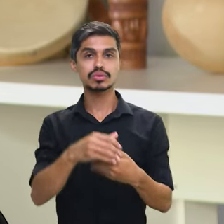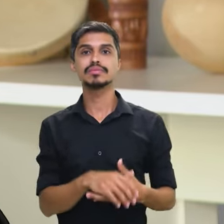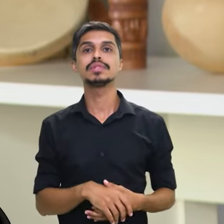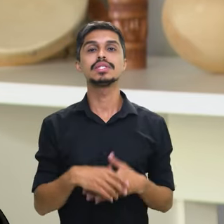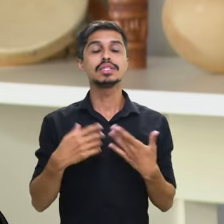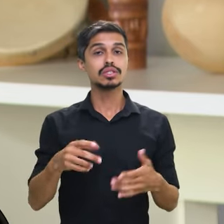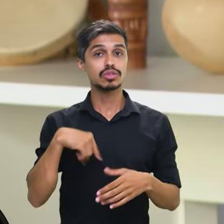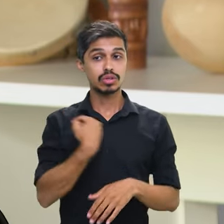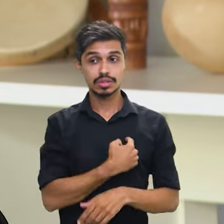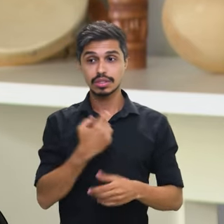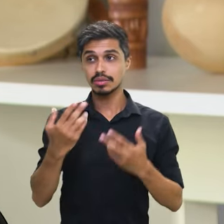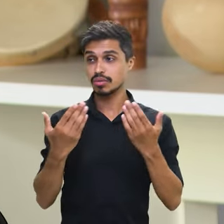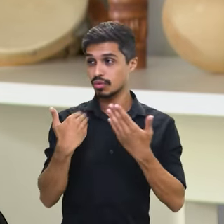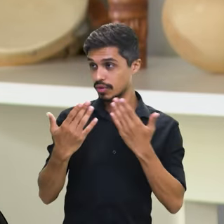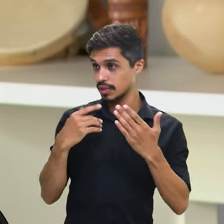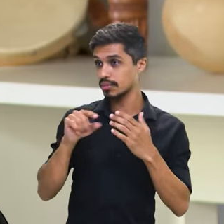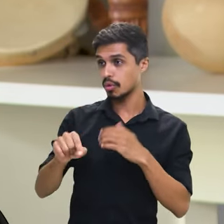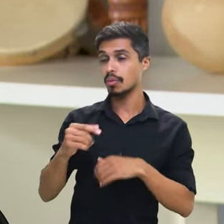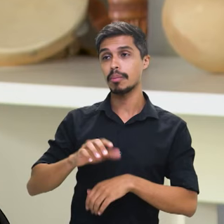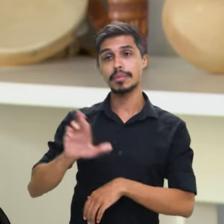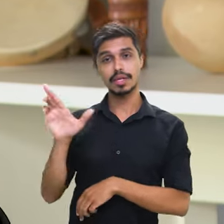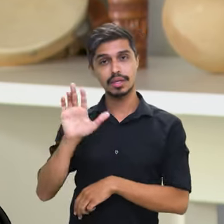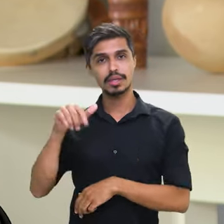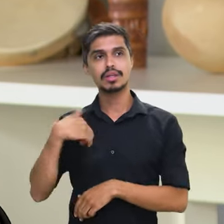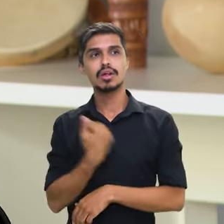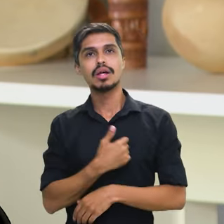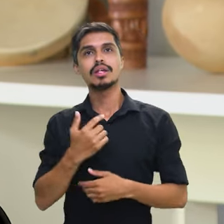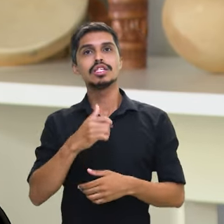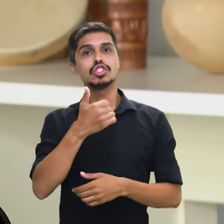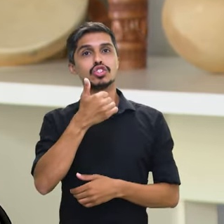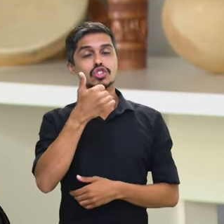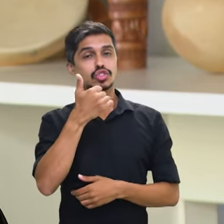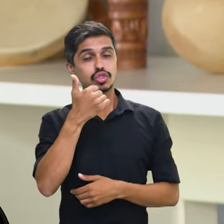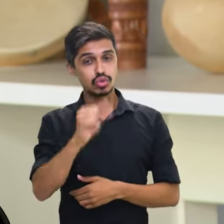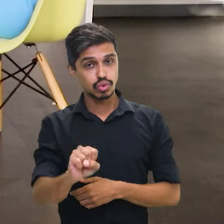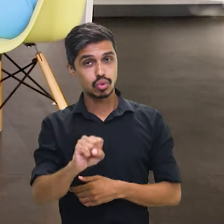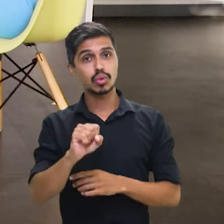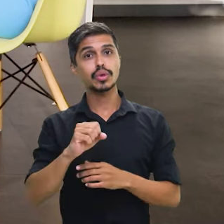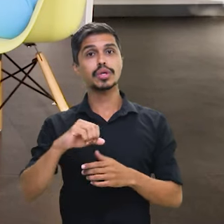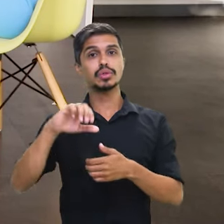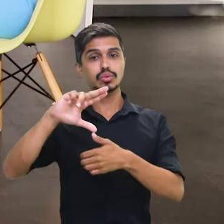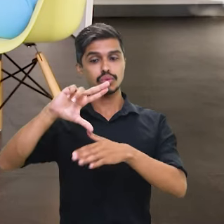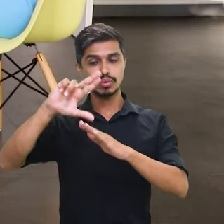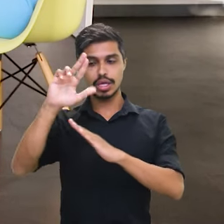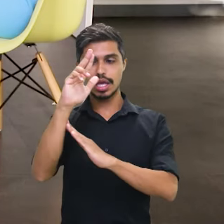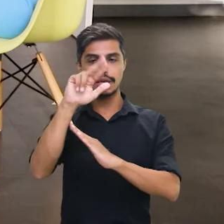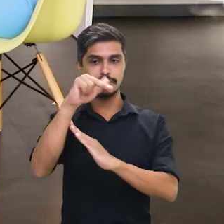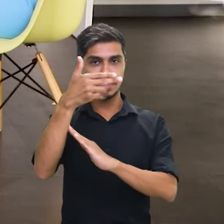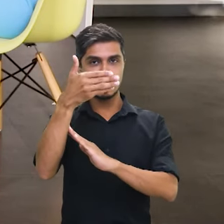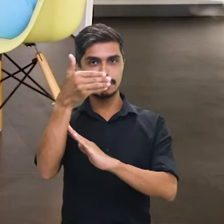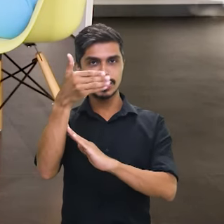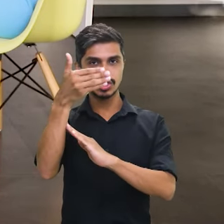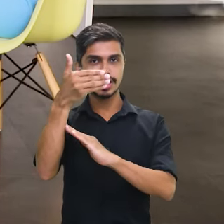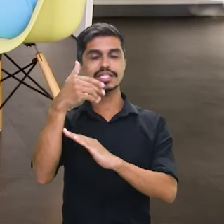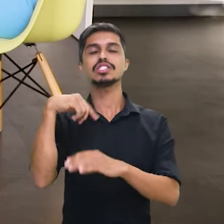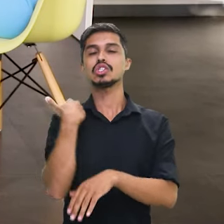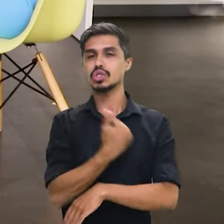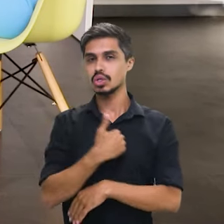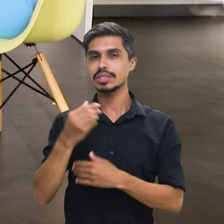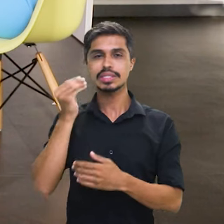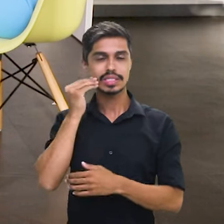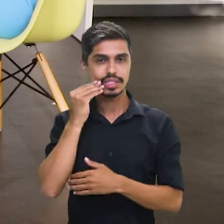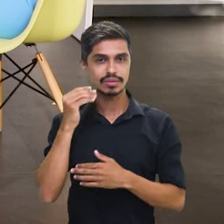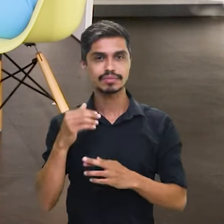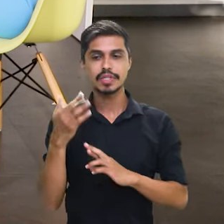cooperação que já teve nos outros governos do presidente Lula, chegamos a abrir 18 embaixadas em diferentes lugares. O Ministério das Relações Exteriores está